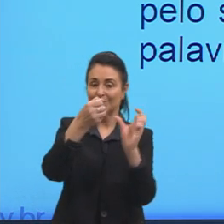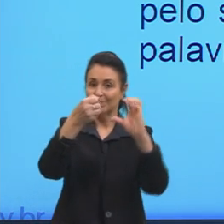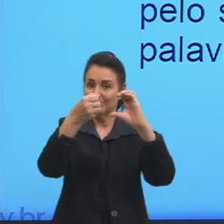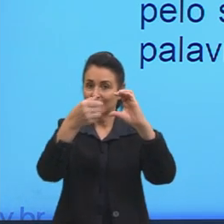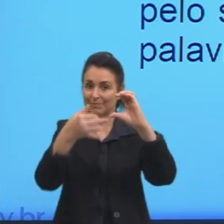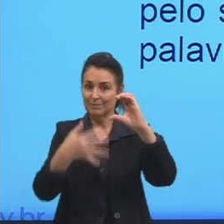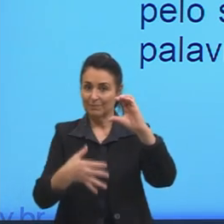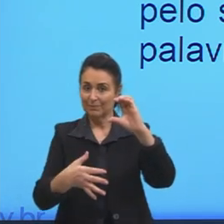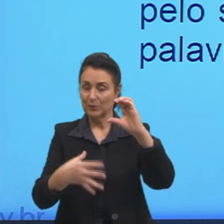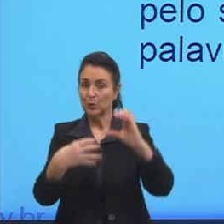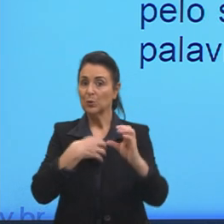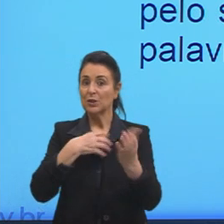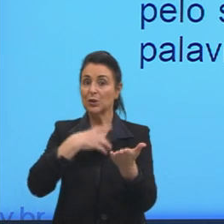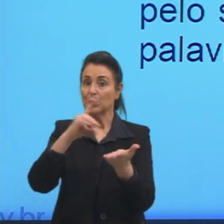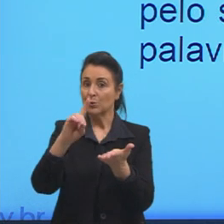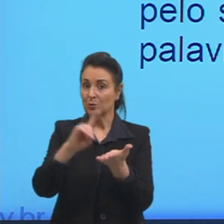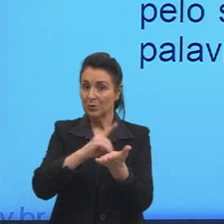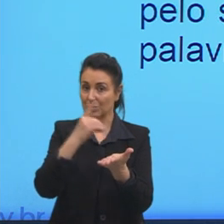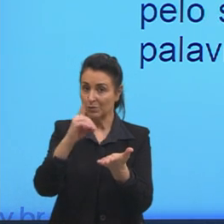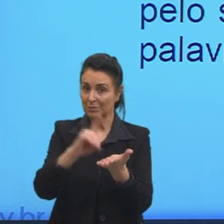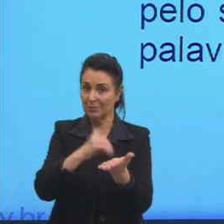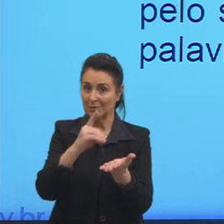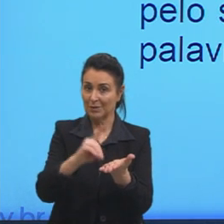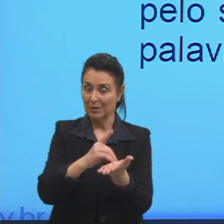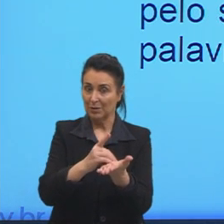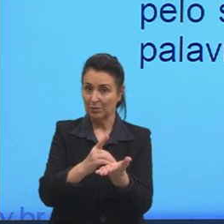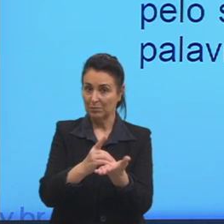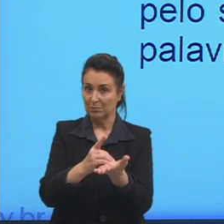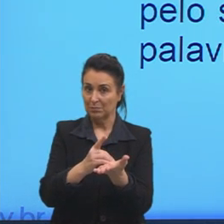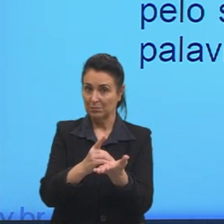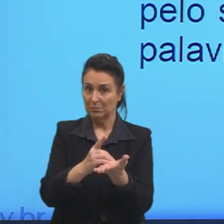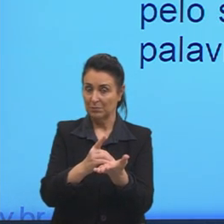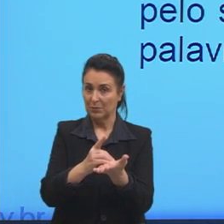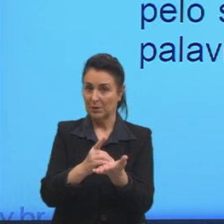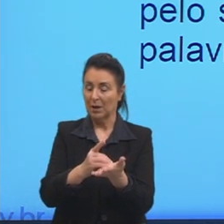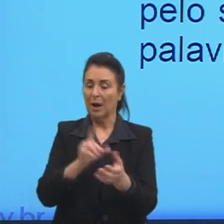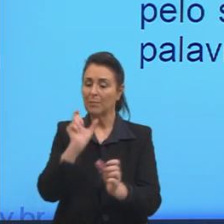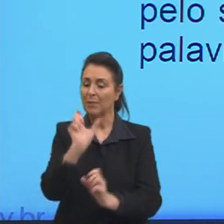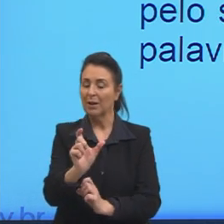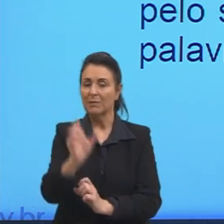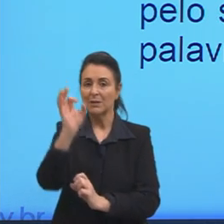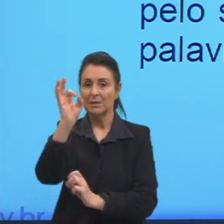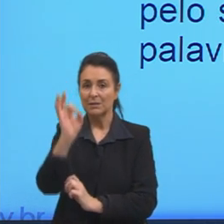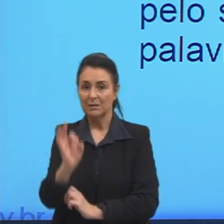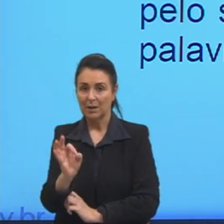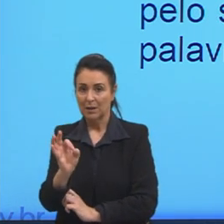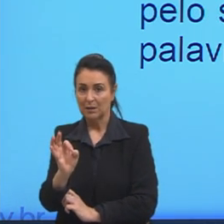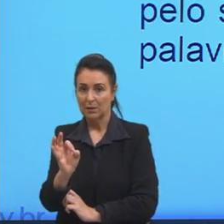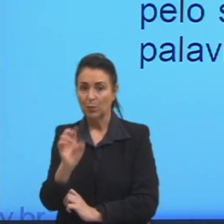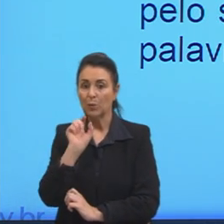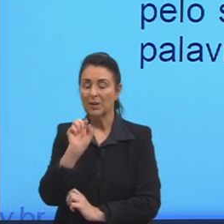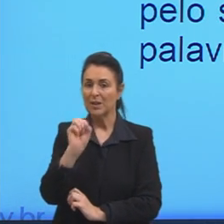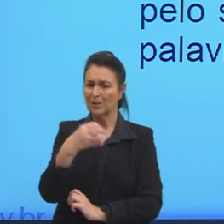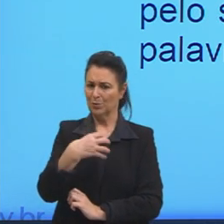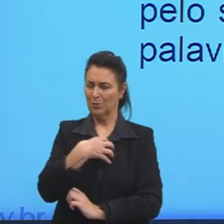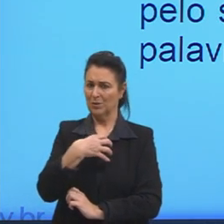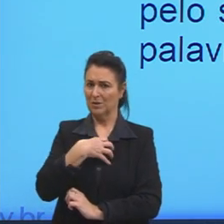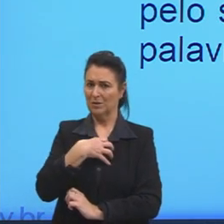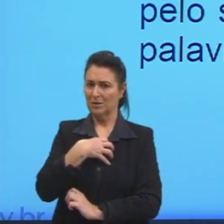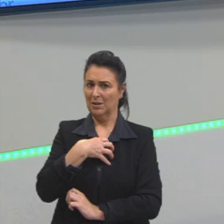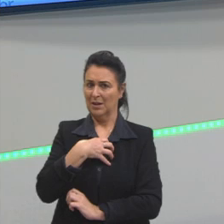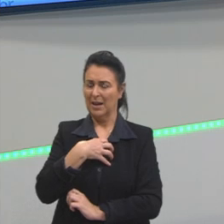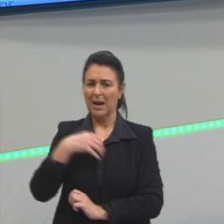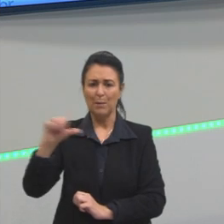do dicionário ou seja a acepção da primeira a primeira acepção da